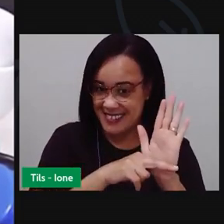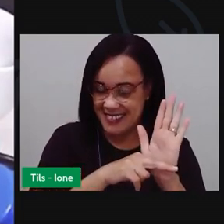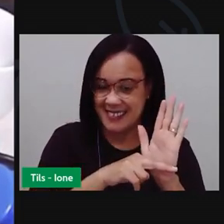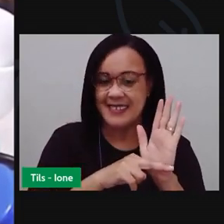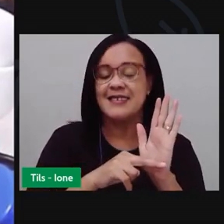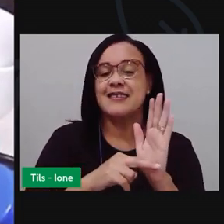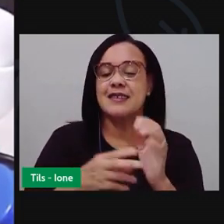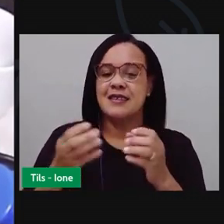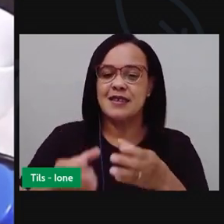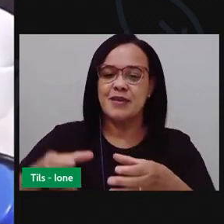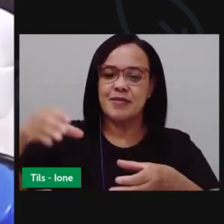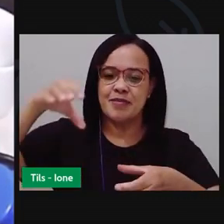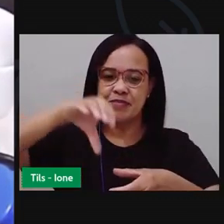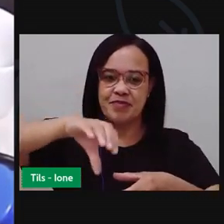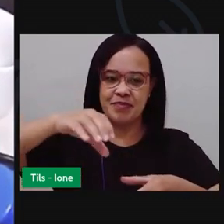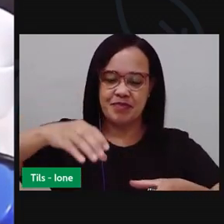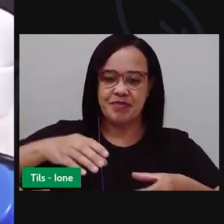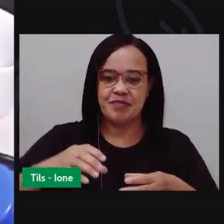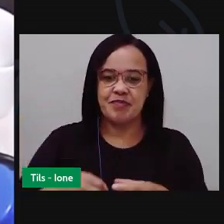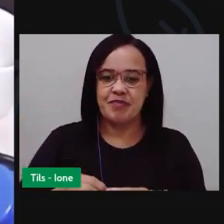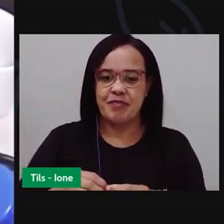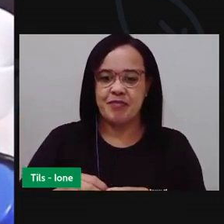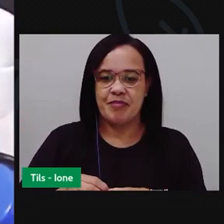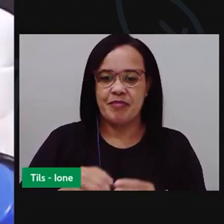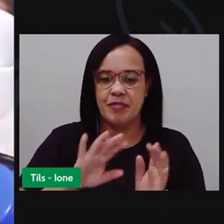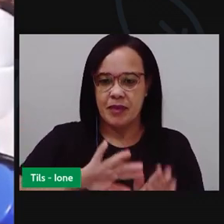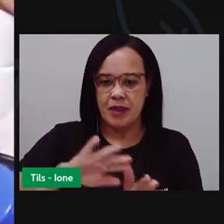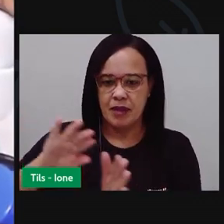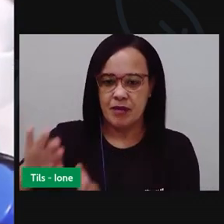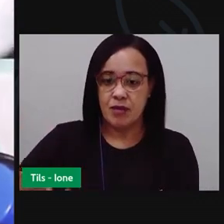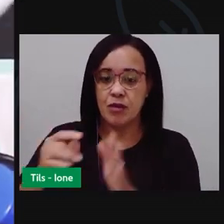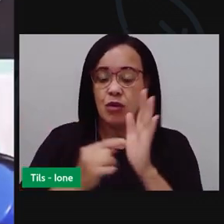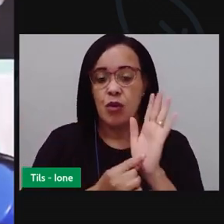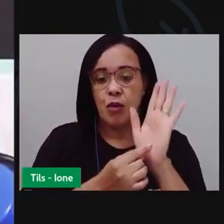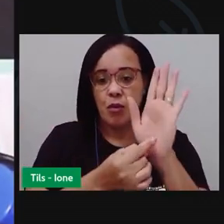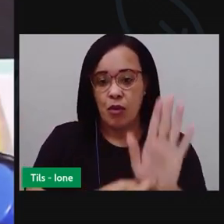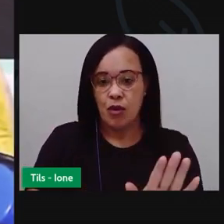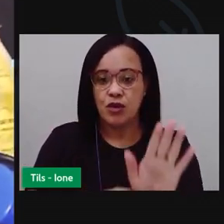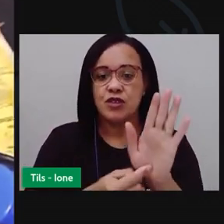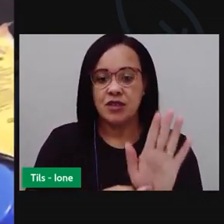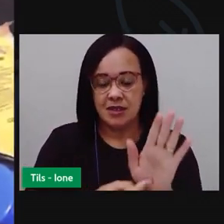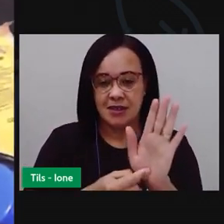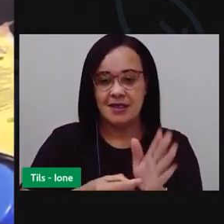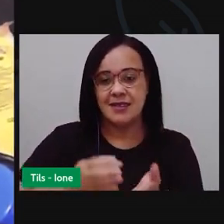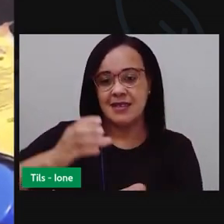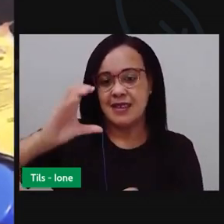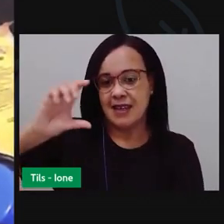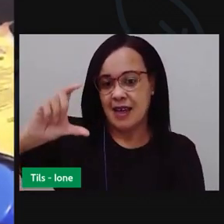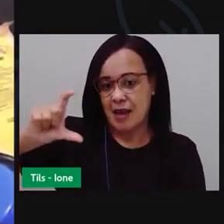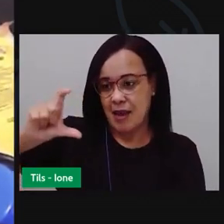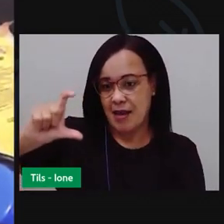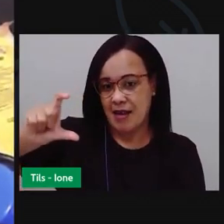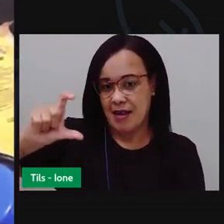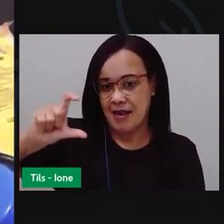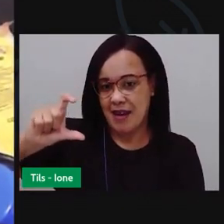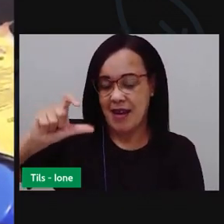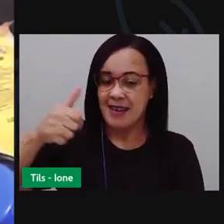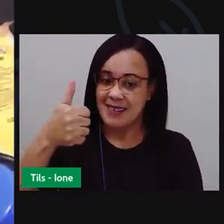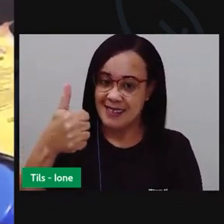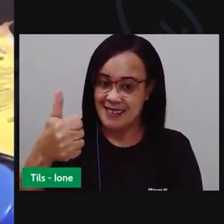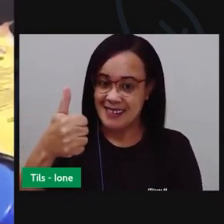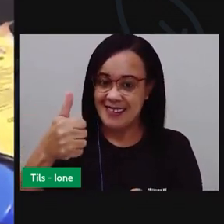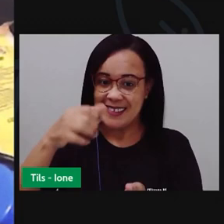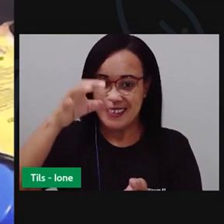Vou colocar aqui ao lado porque eu vou mostrar as medidas que a gente vai usar. Olha,